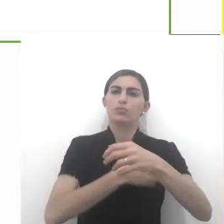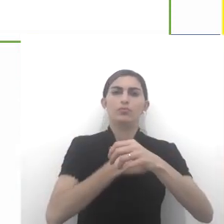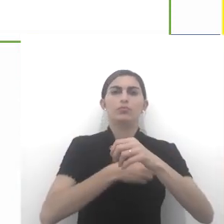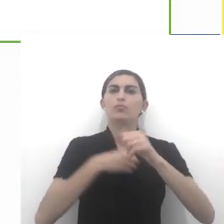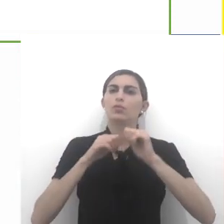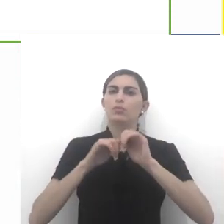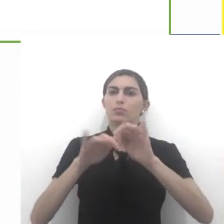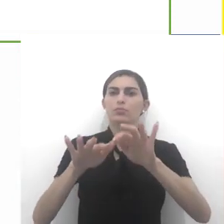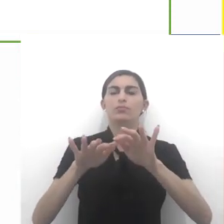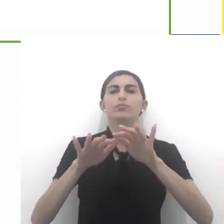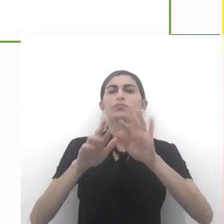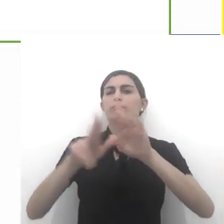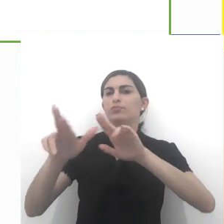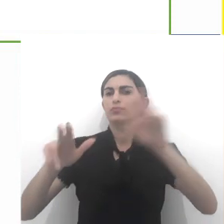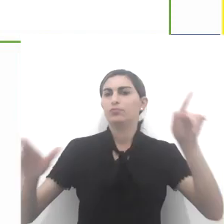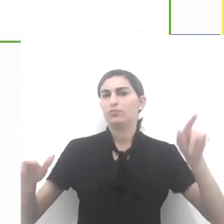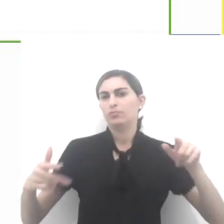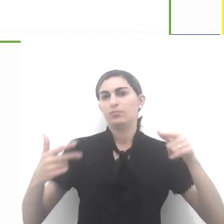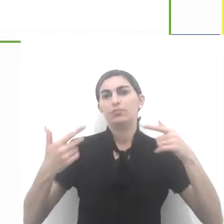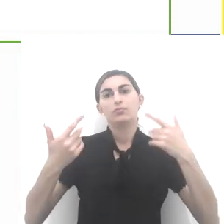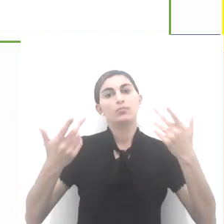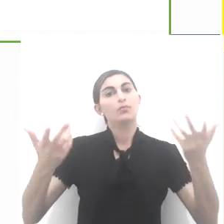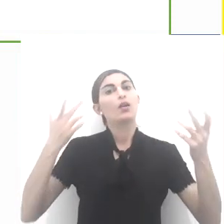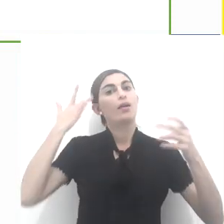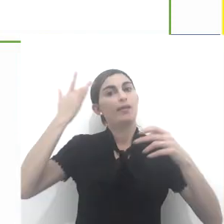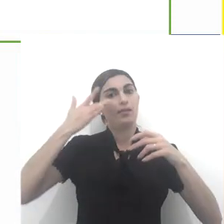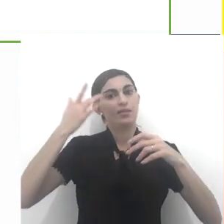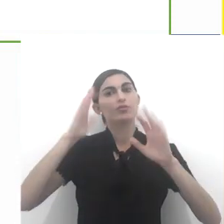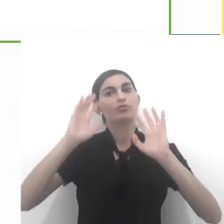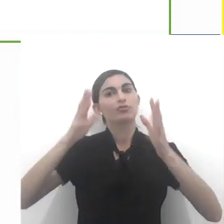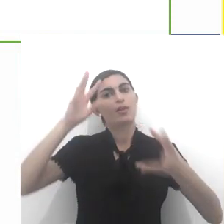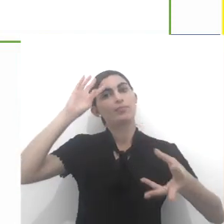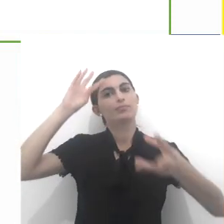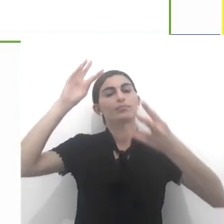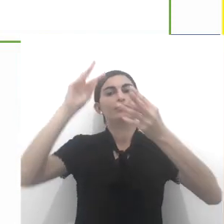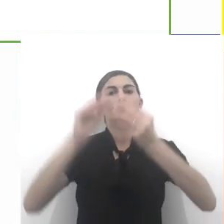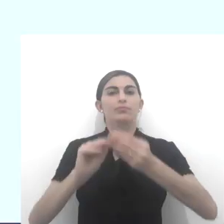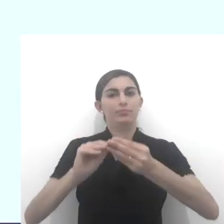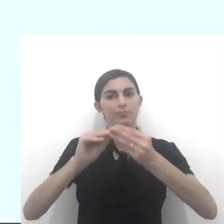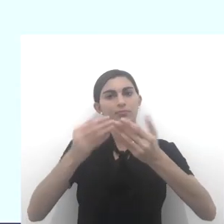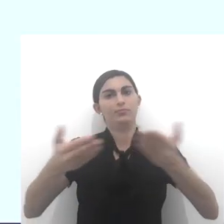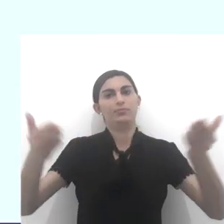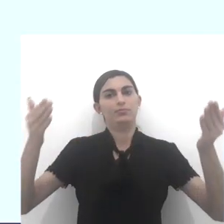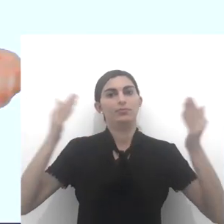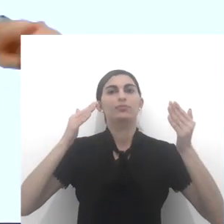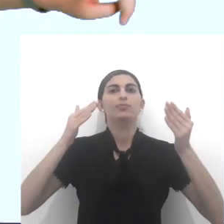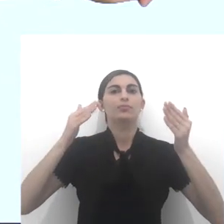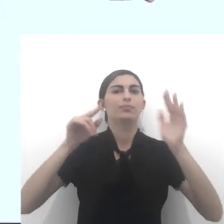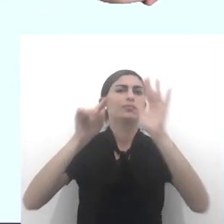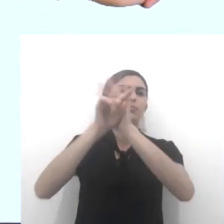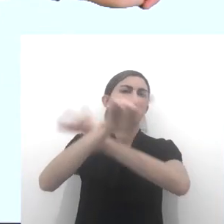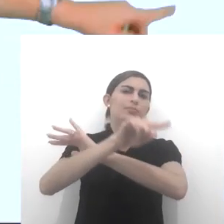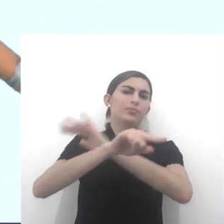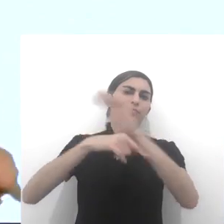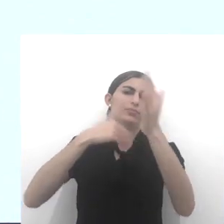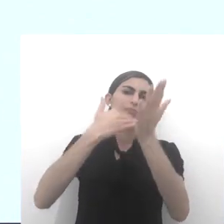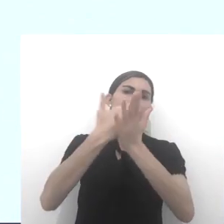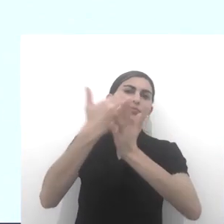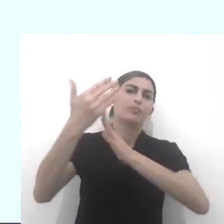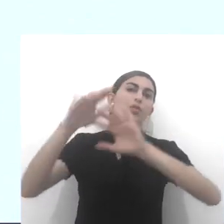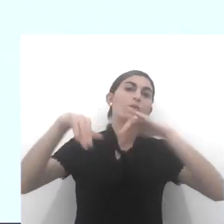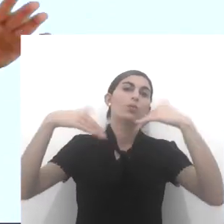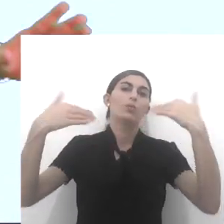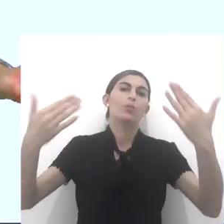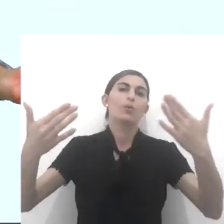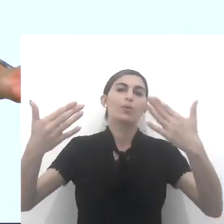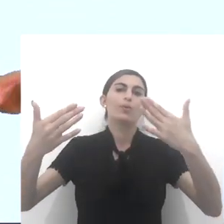manifestada de diferentes formas, eu acho que já dá para observar aquela perguntinha inicial, não